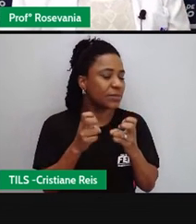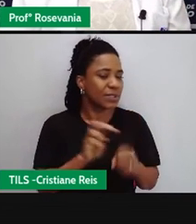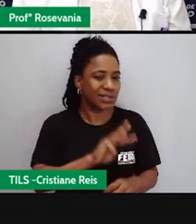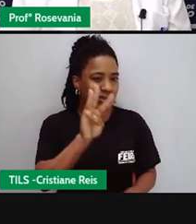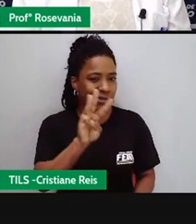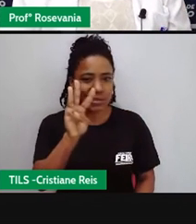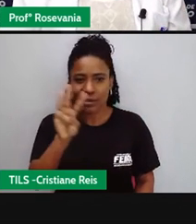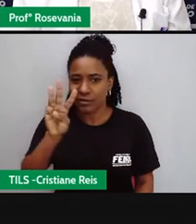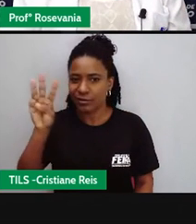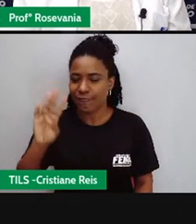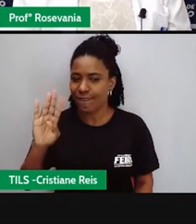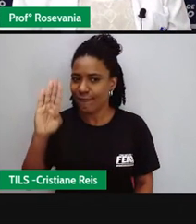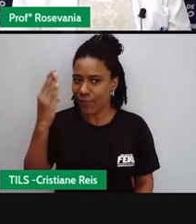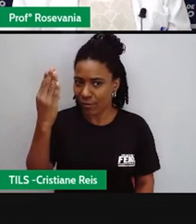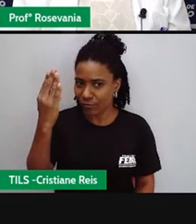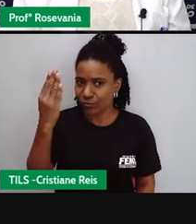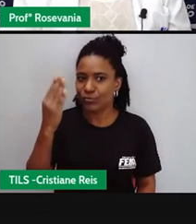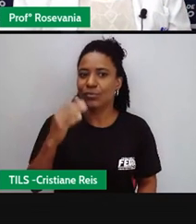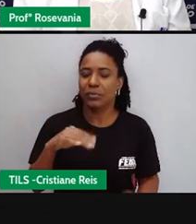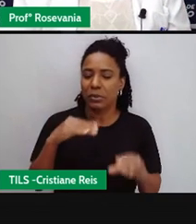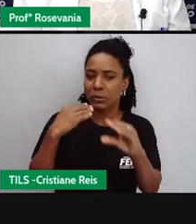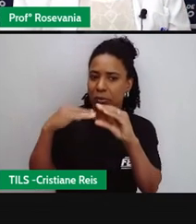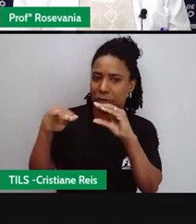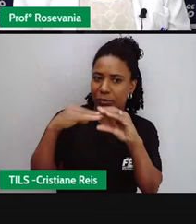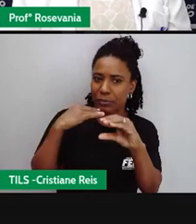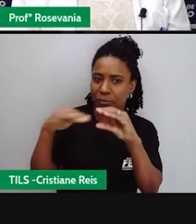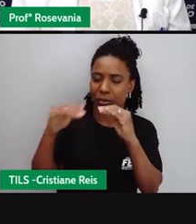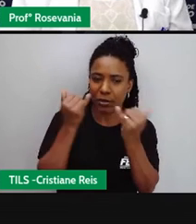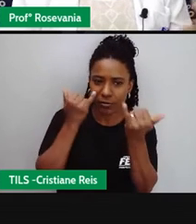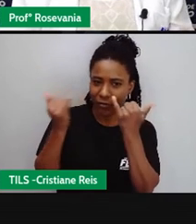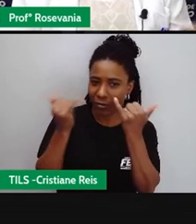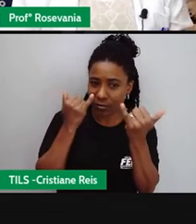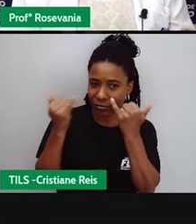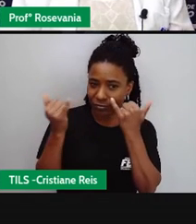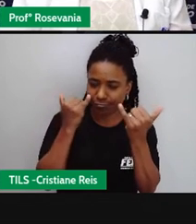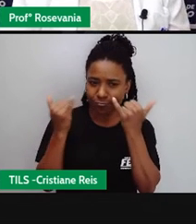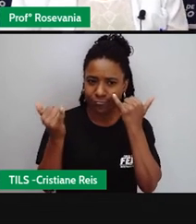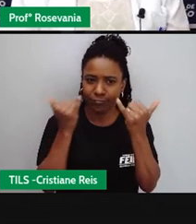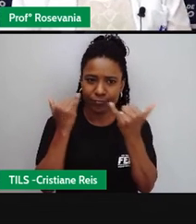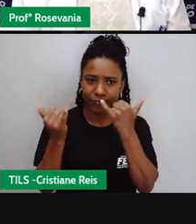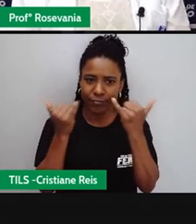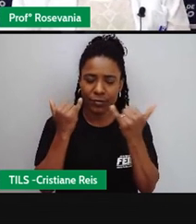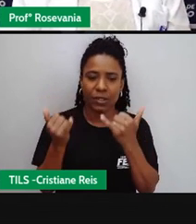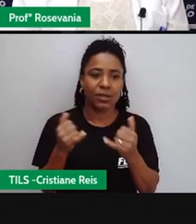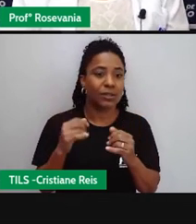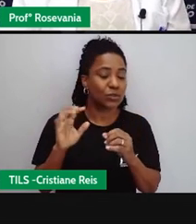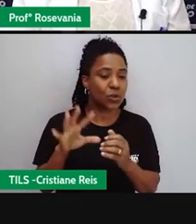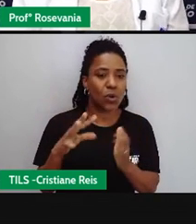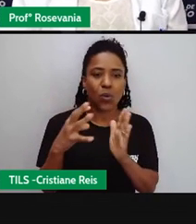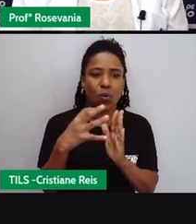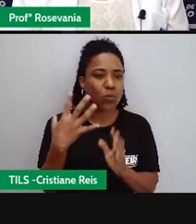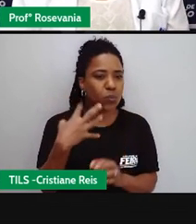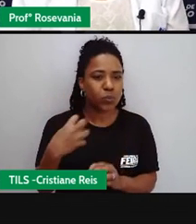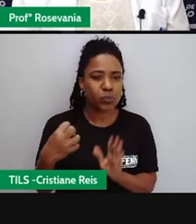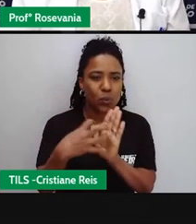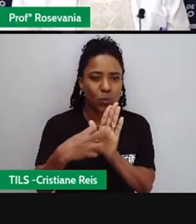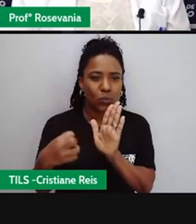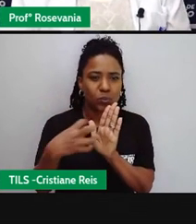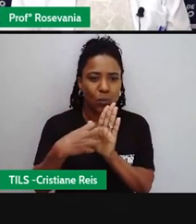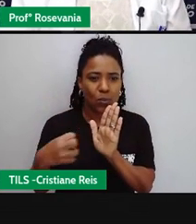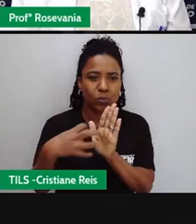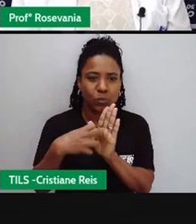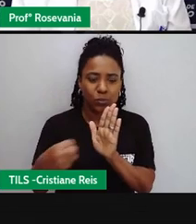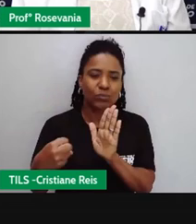fakes, que você fica às vezes trocando informação e na realidade você entrou lá e ele está só coletando mesmo os seus dados e aí já foi, já era.